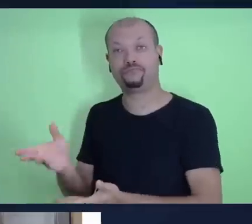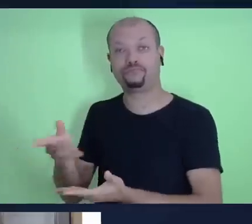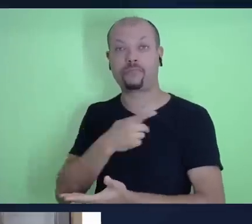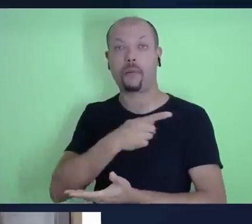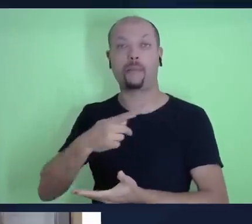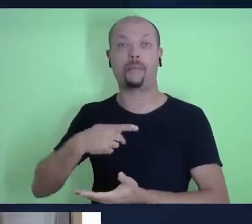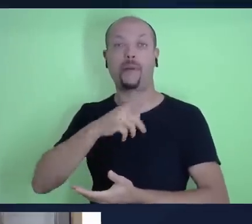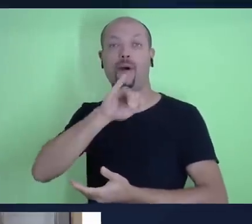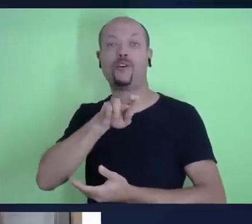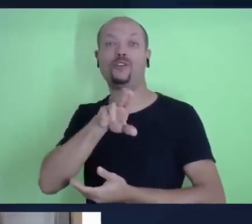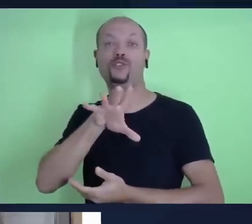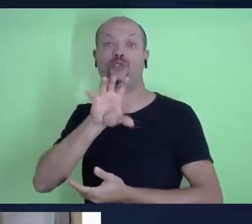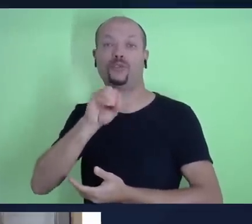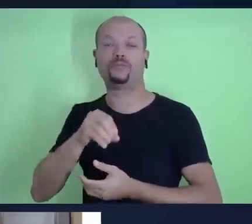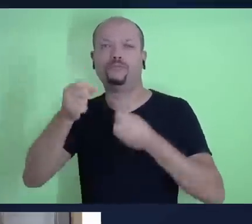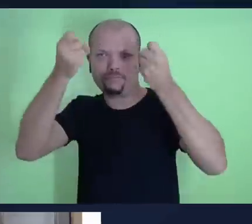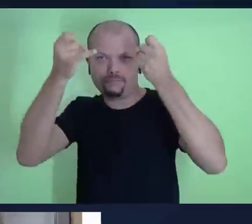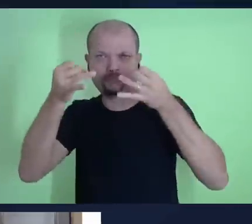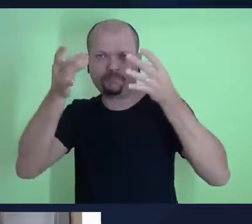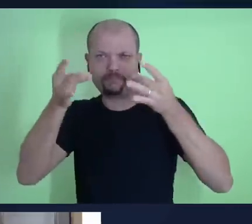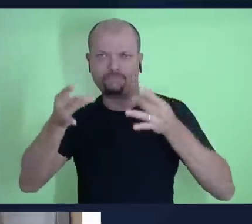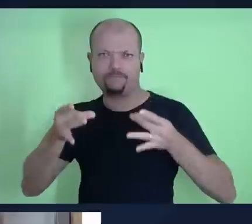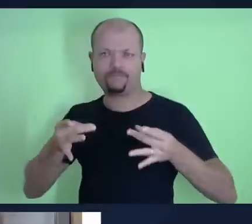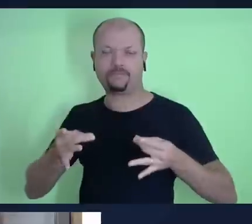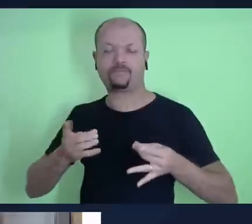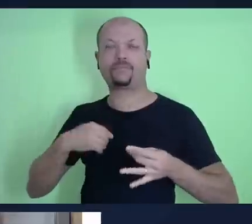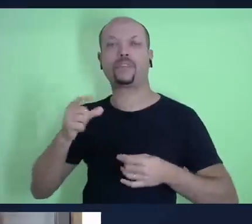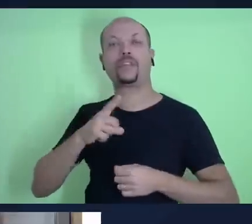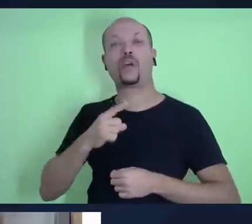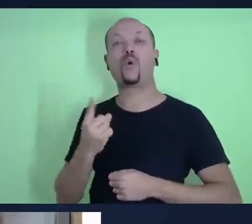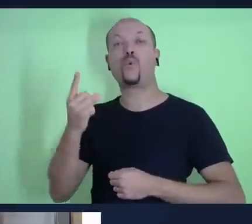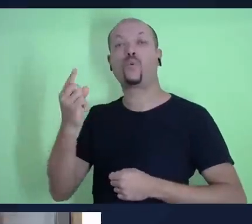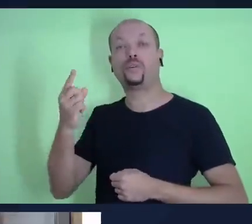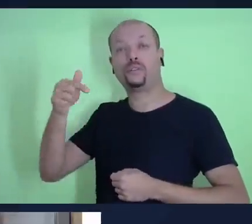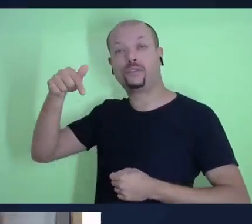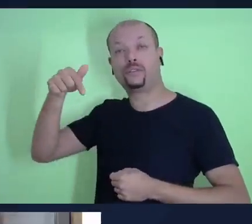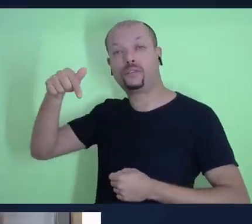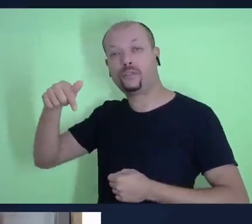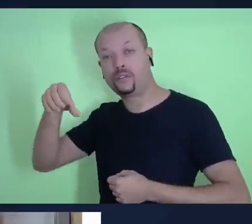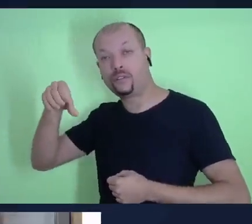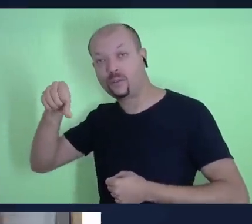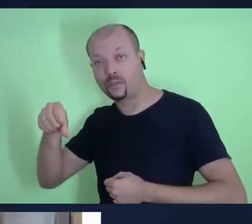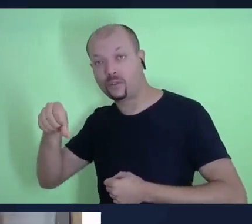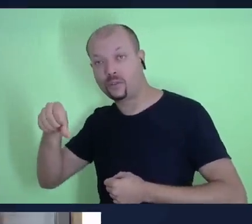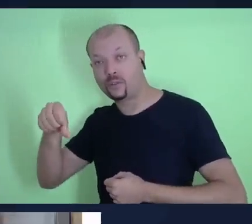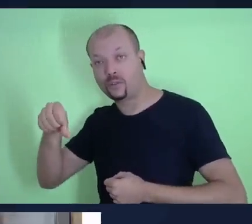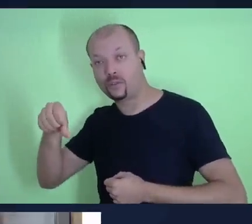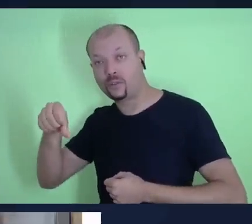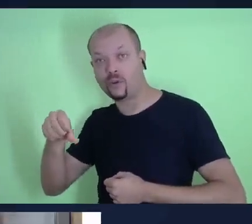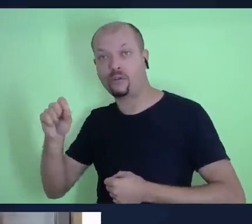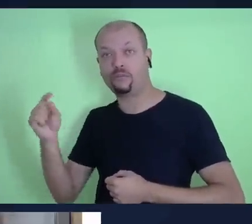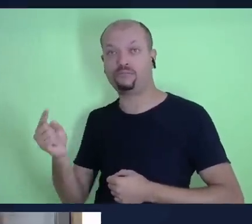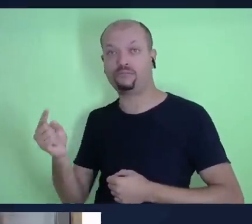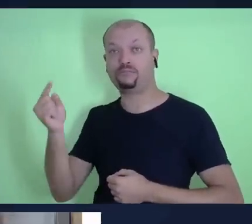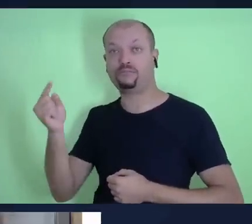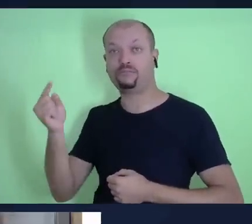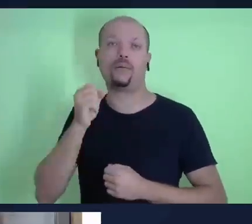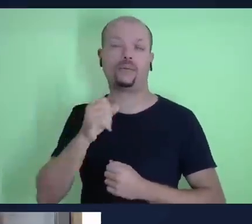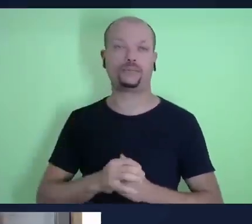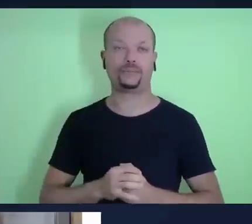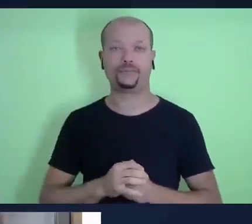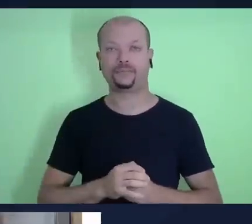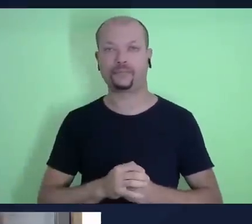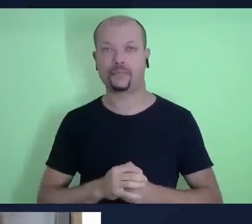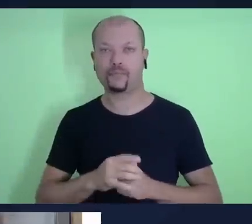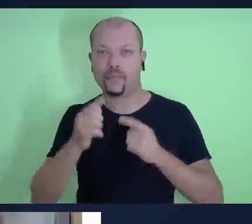eu tenho um setenta e nove de altura, tenho a pele branca, pele clara, os meus cabelos são